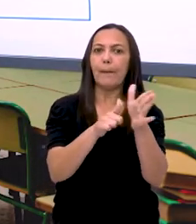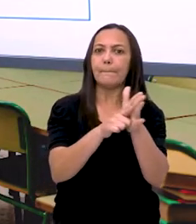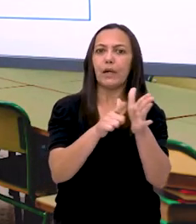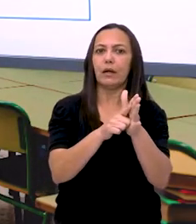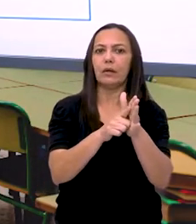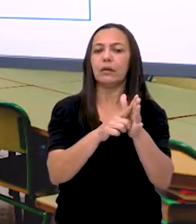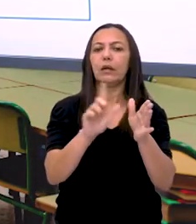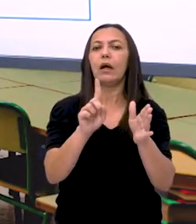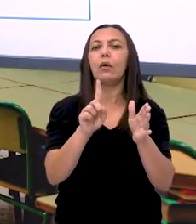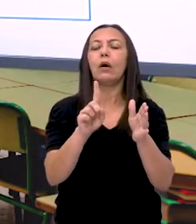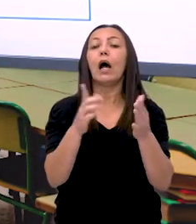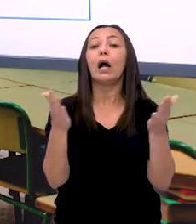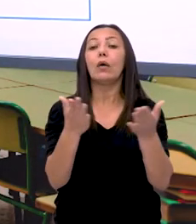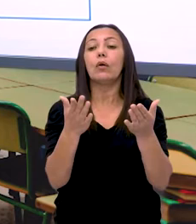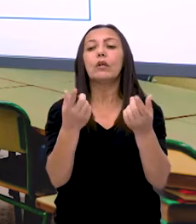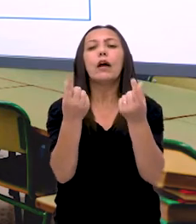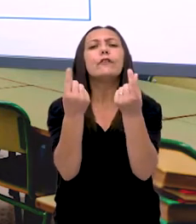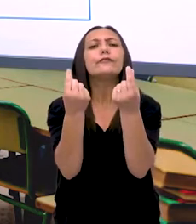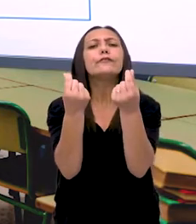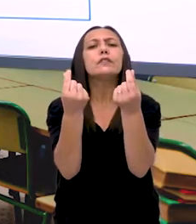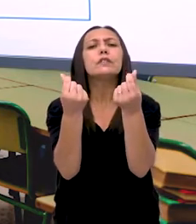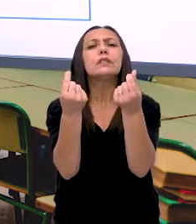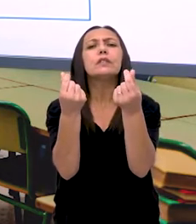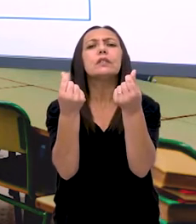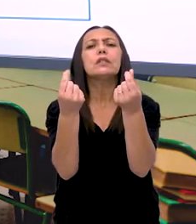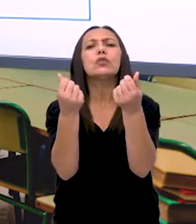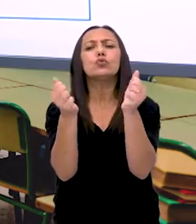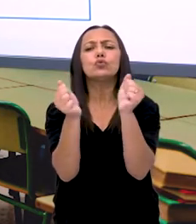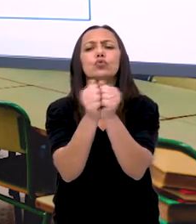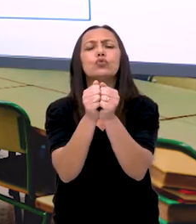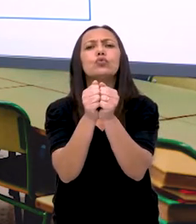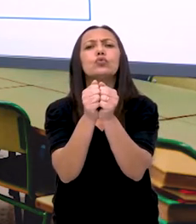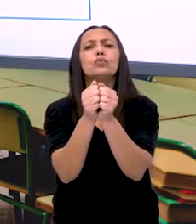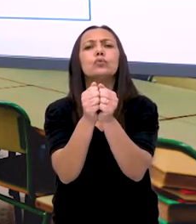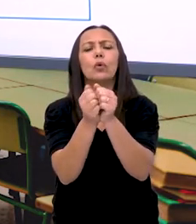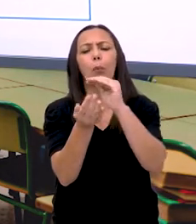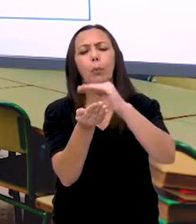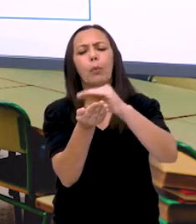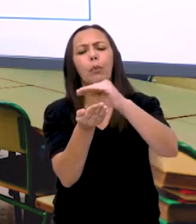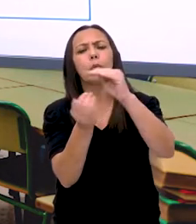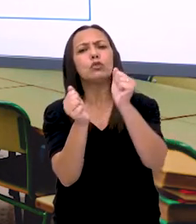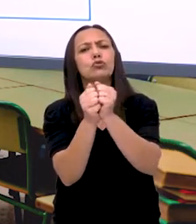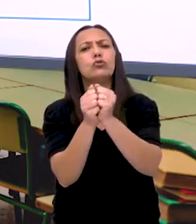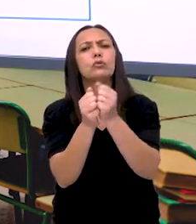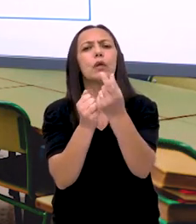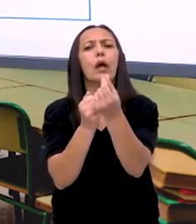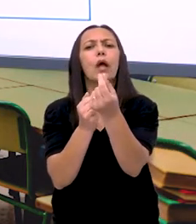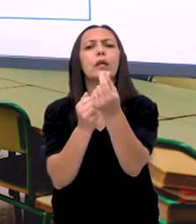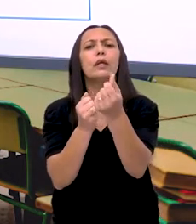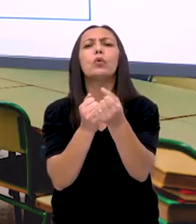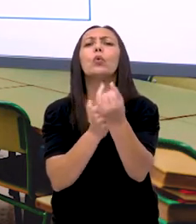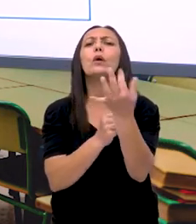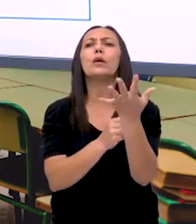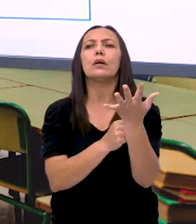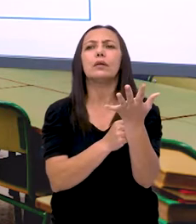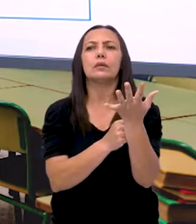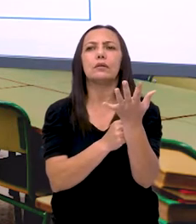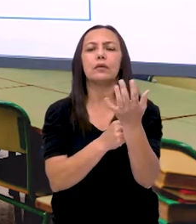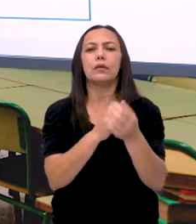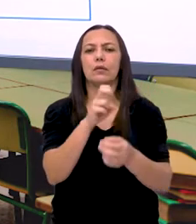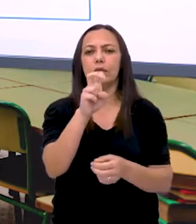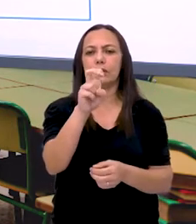monetário. Juntando toda essa quantia. Quanto é que ela tem em dinheiro? Vamos ver se a gente